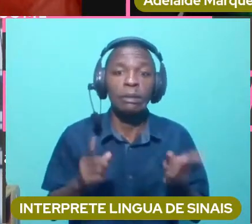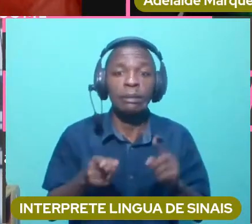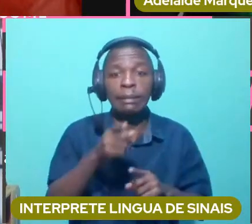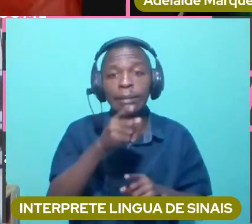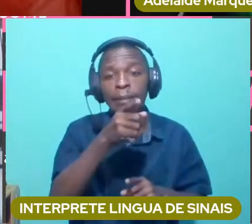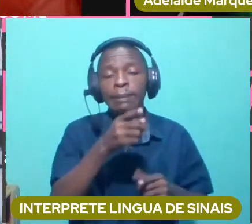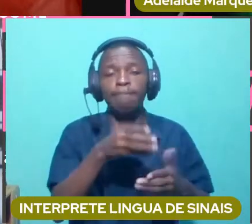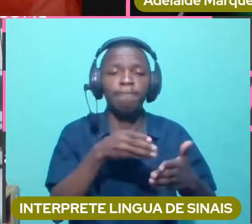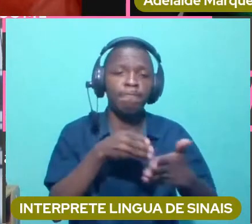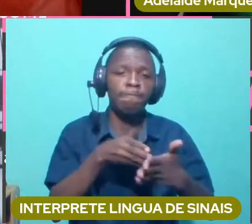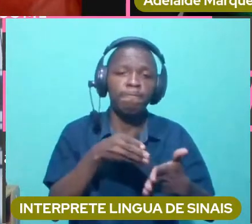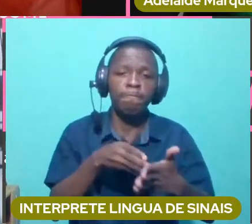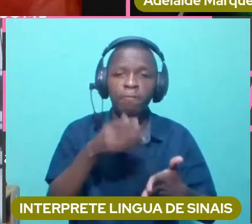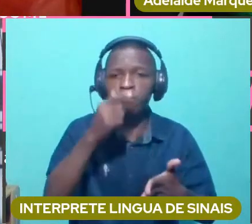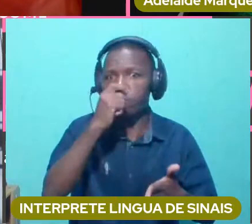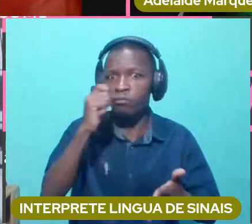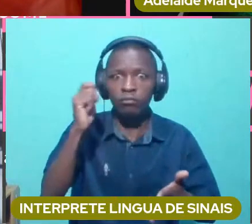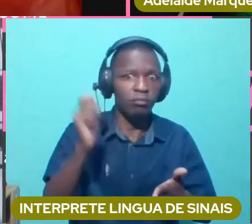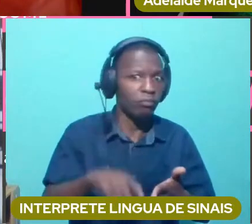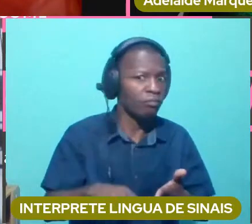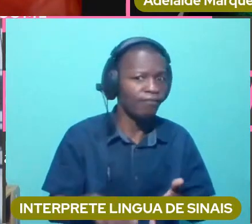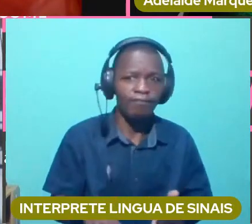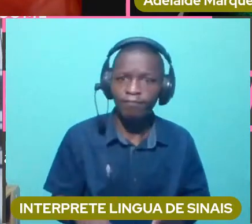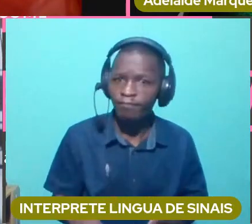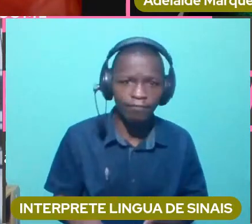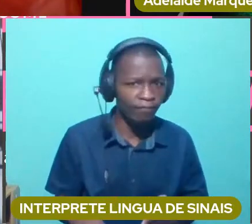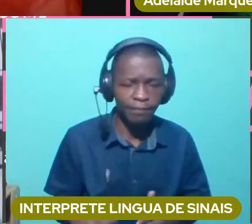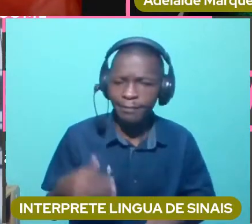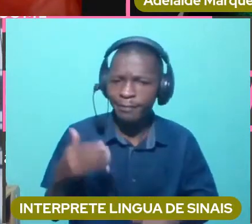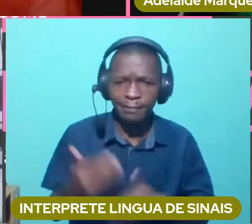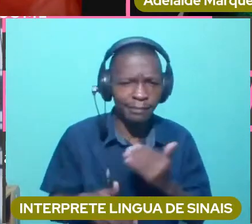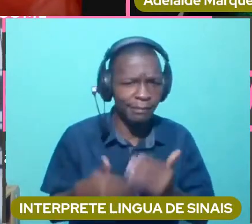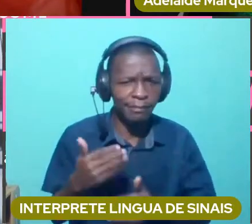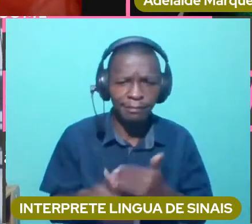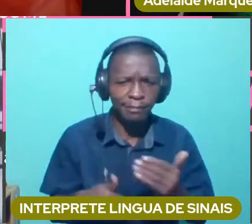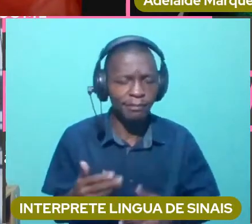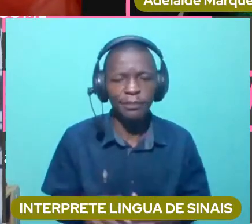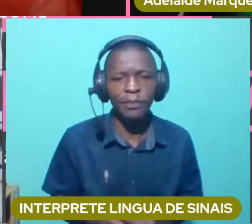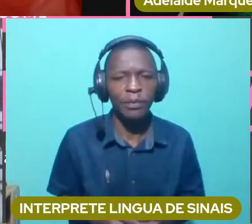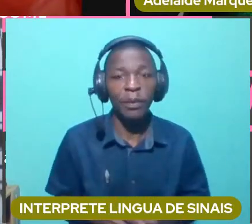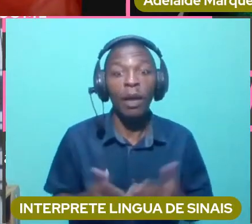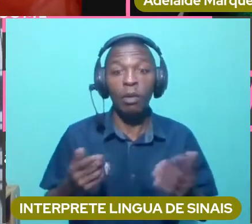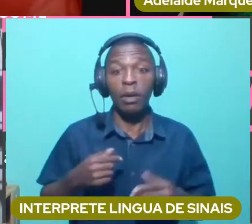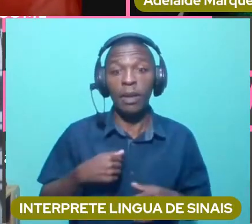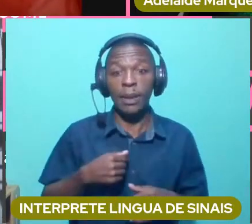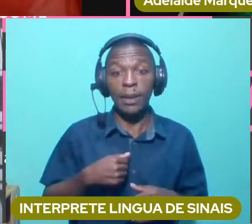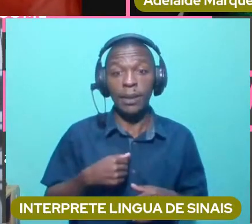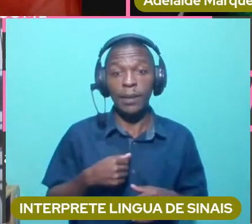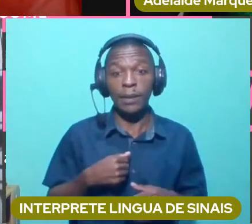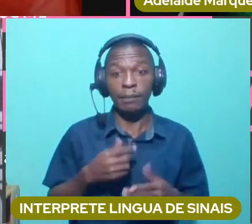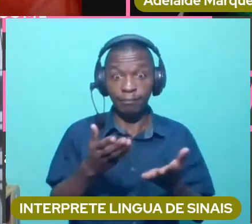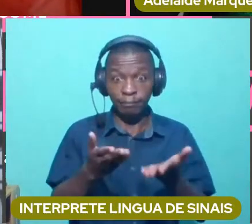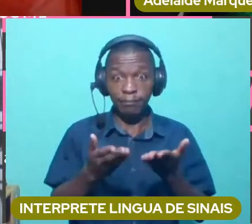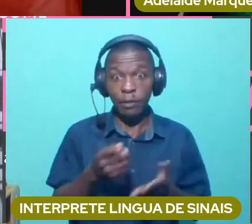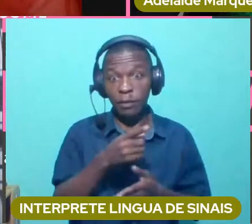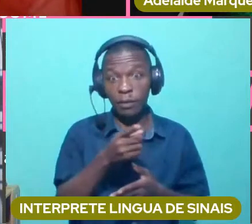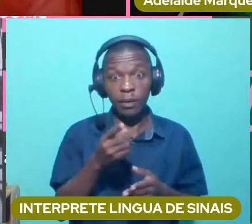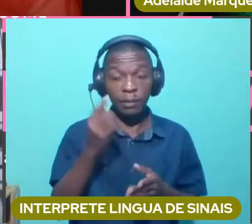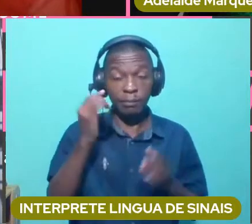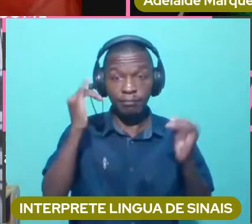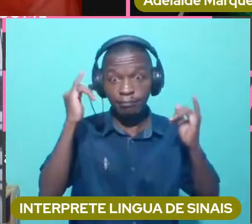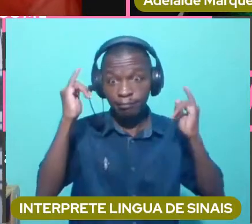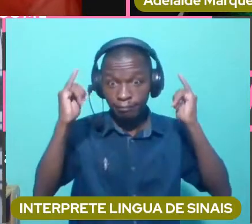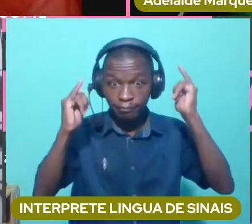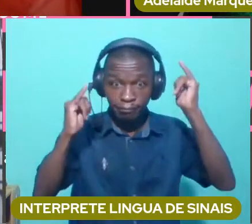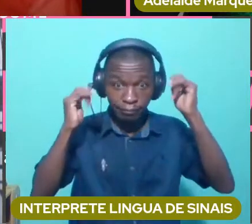lado, fazer aqui um convite a uma reflexão e comparação sobre a sua própria experiência durante